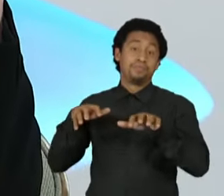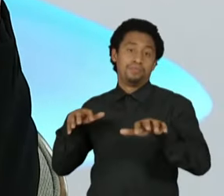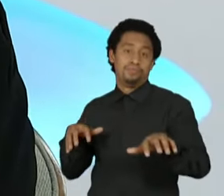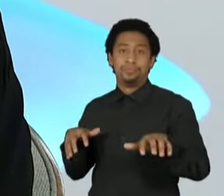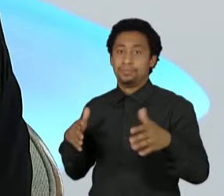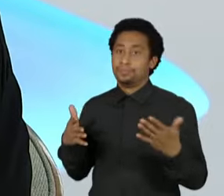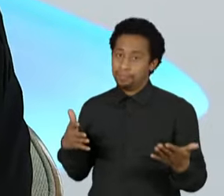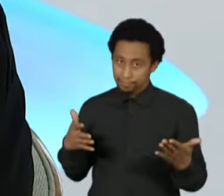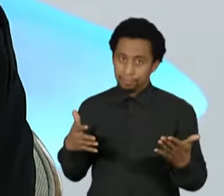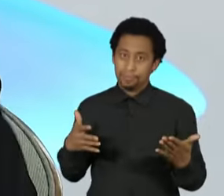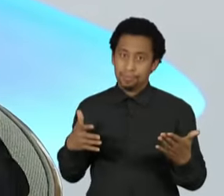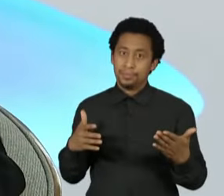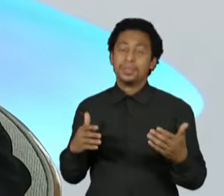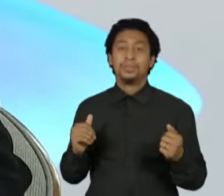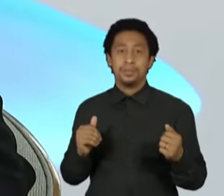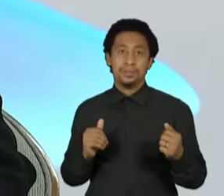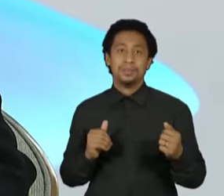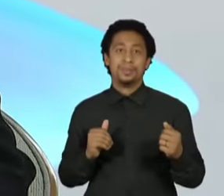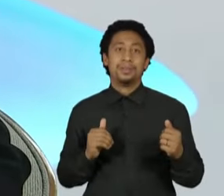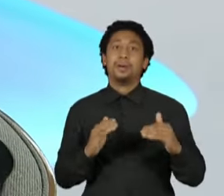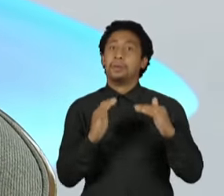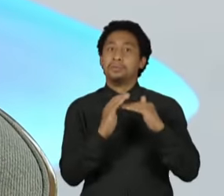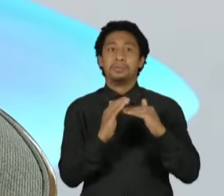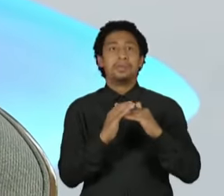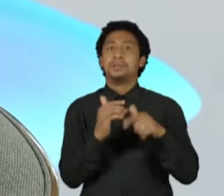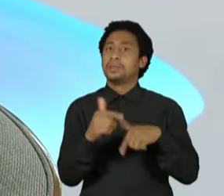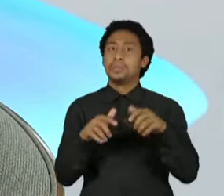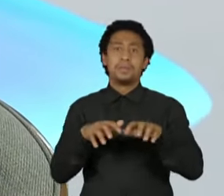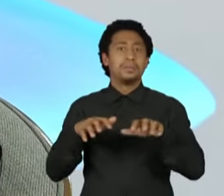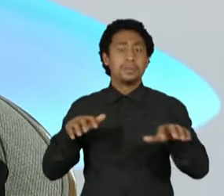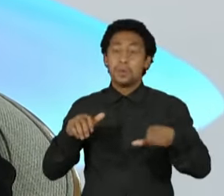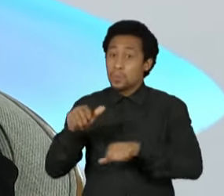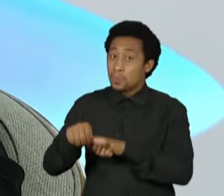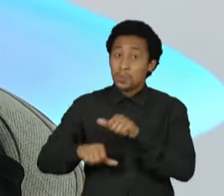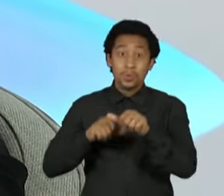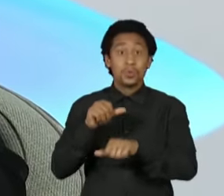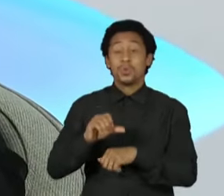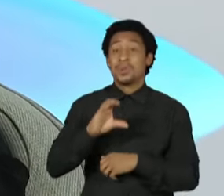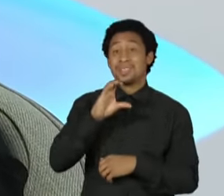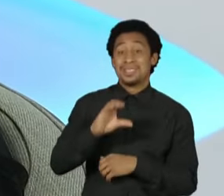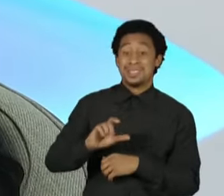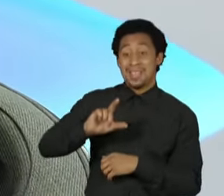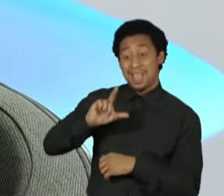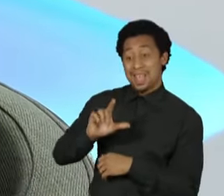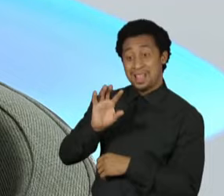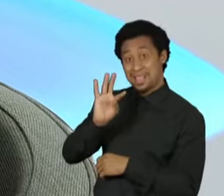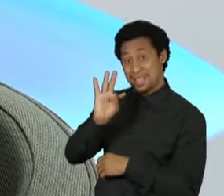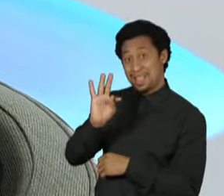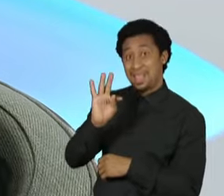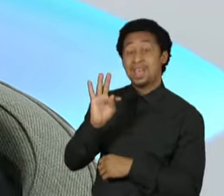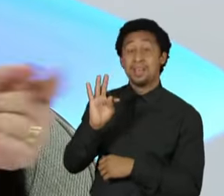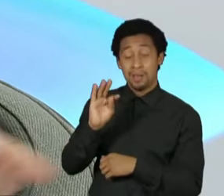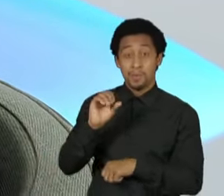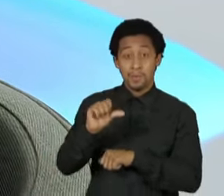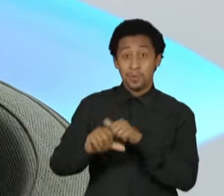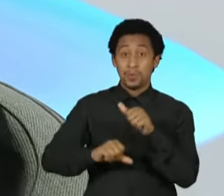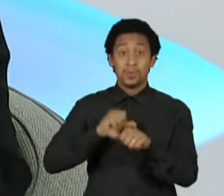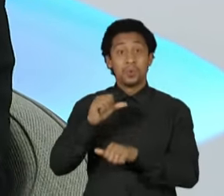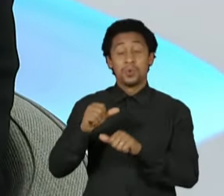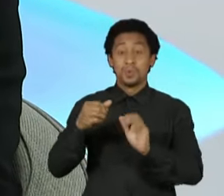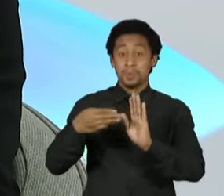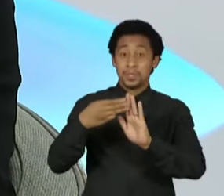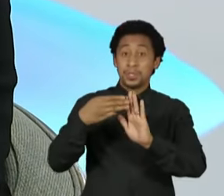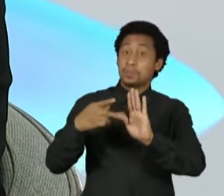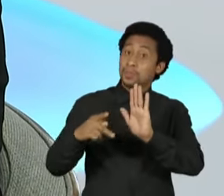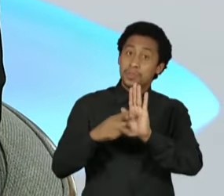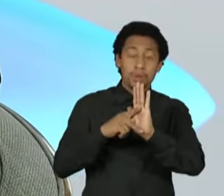aprovar uma reforma tributária, uma, desculpa, uma medida provisória, modificando a CLT por medida provisória, em menos de duas horas que